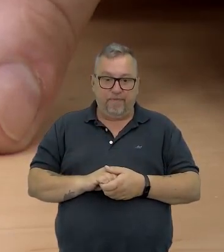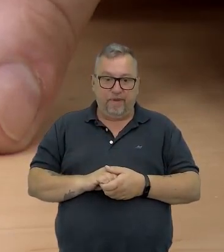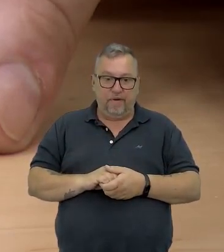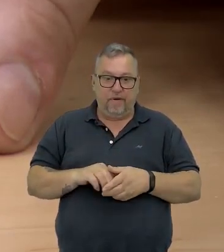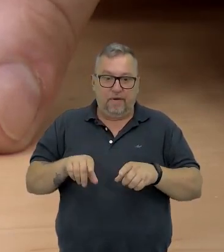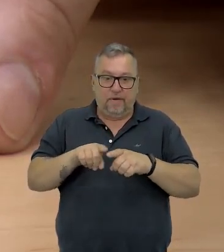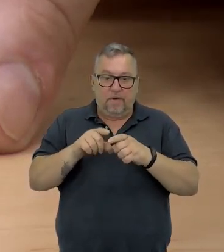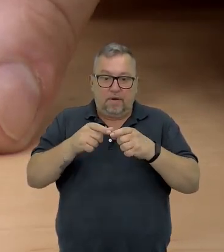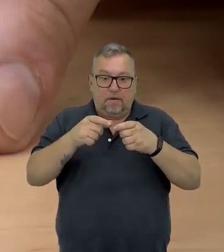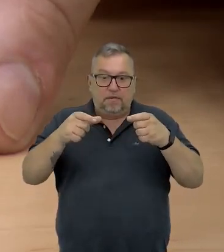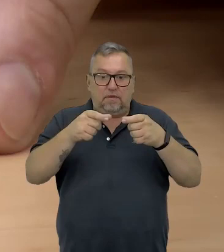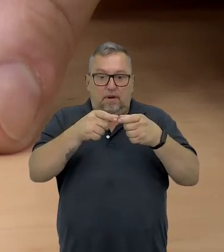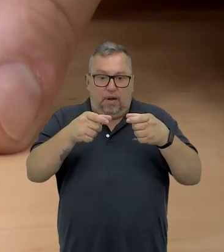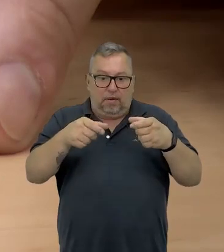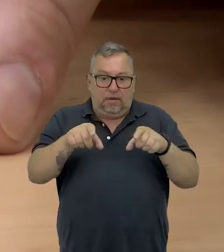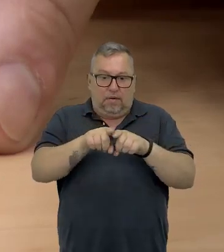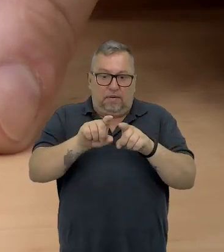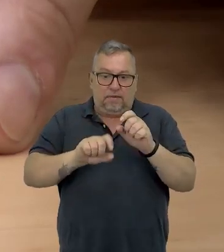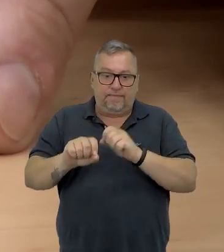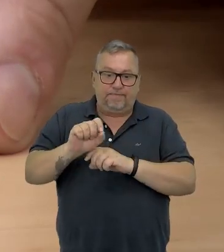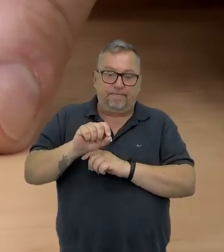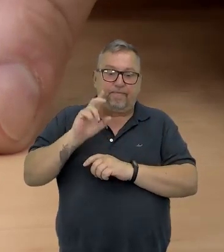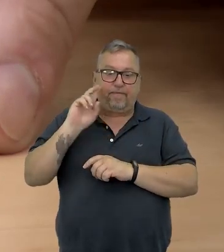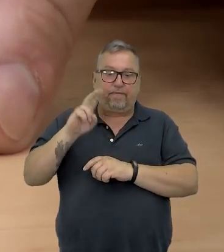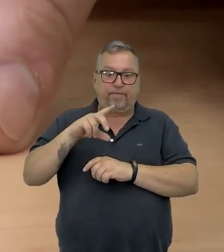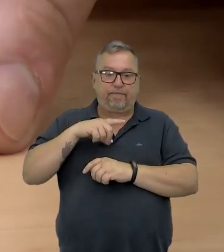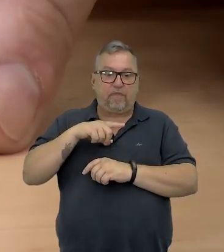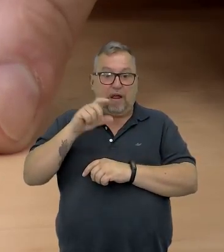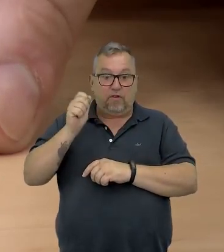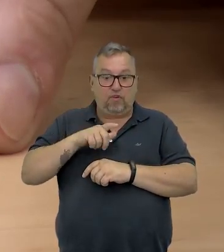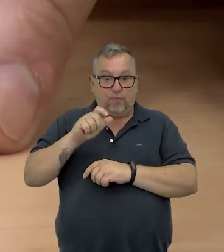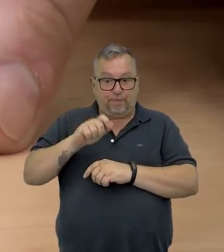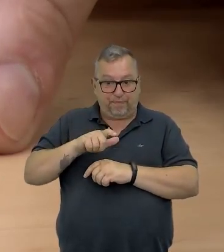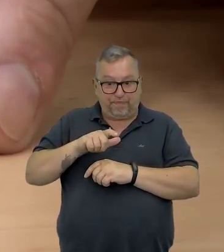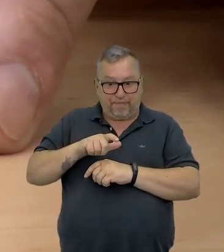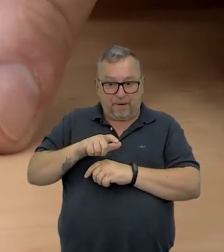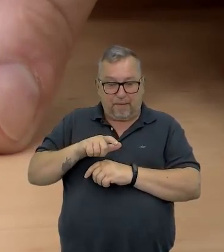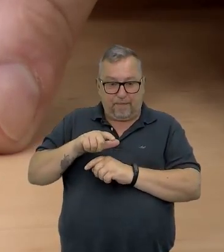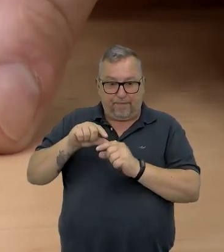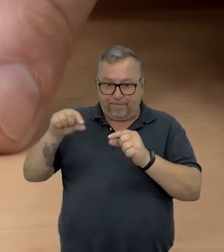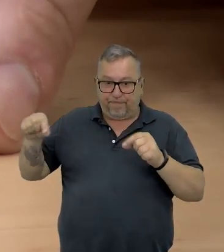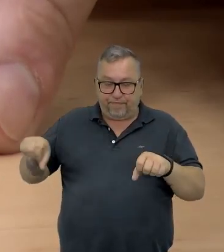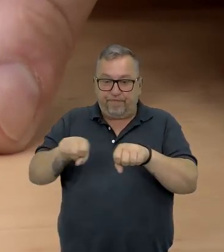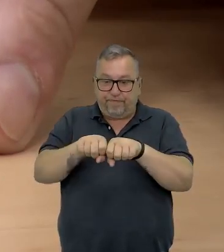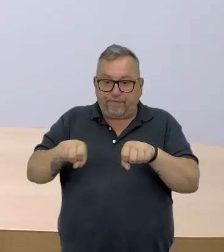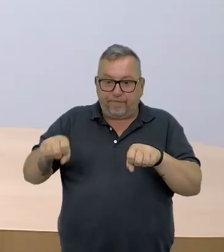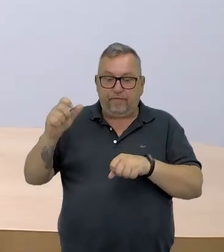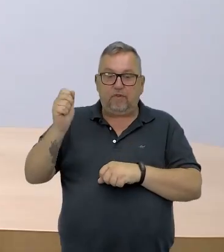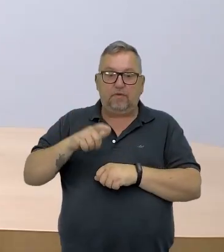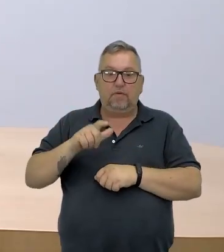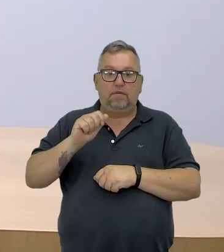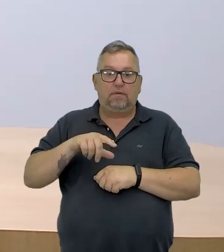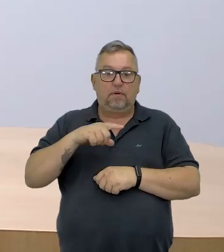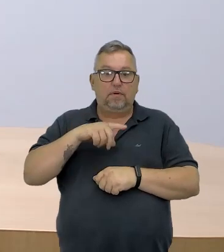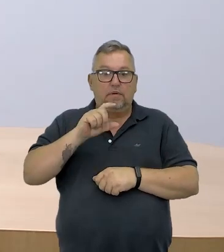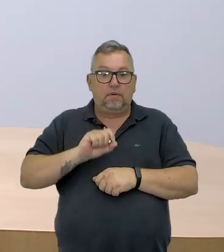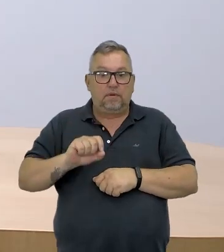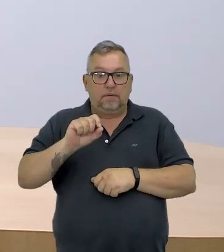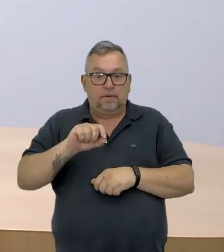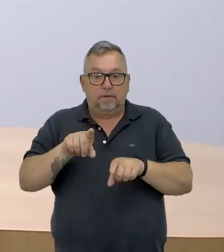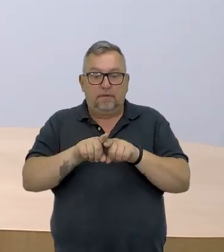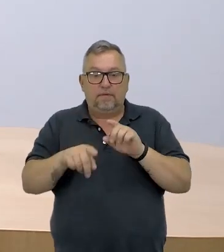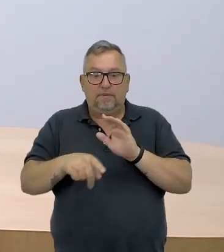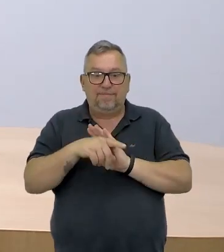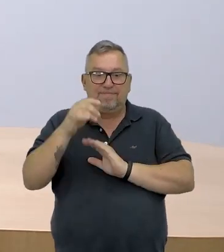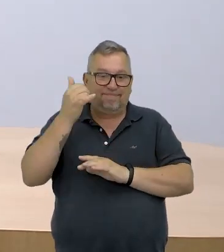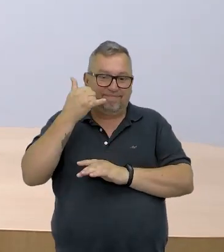aqui, ó, ele está sendo alimentado por esse cabo azul. Esse cabo azul, gente, tem a mesma função daquele cabo